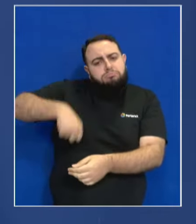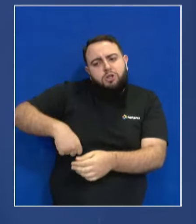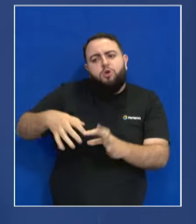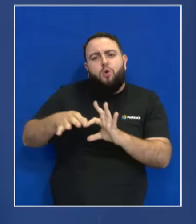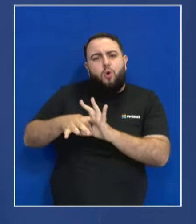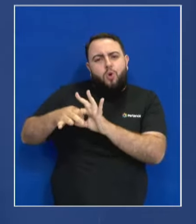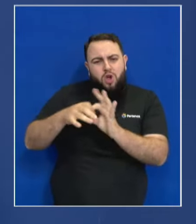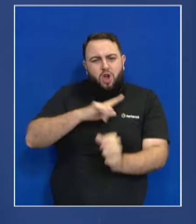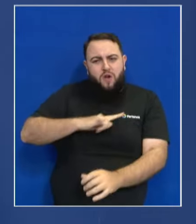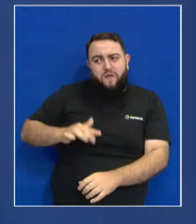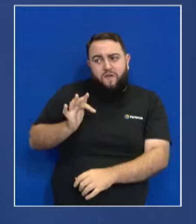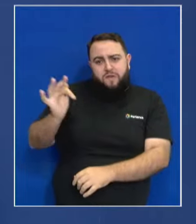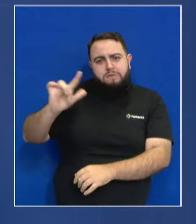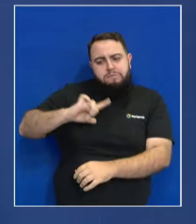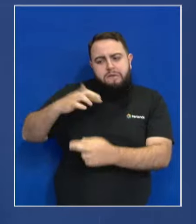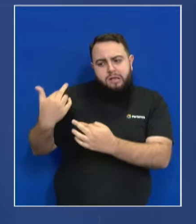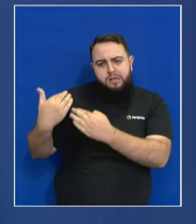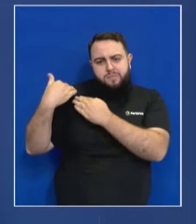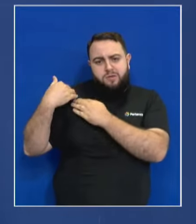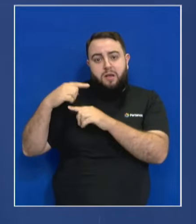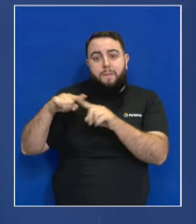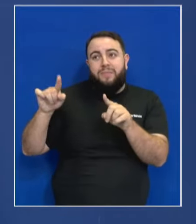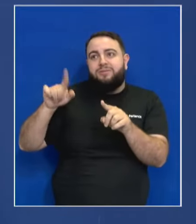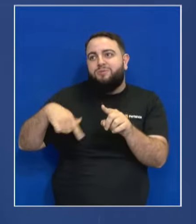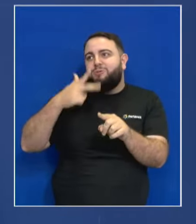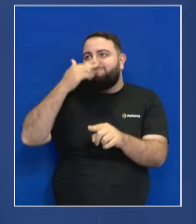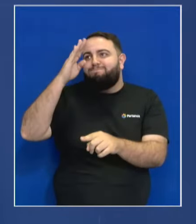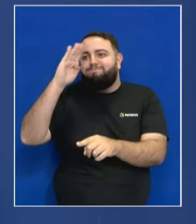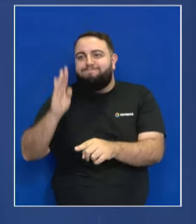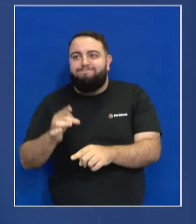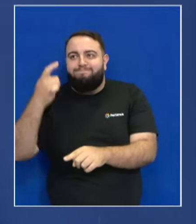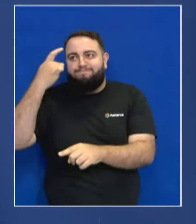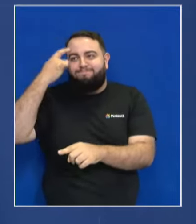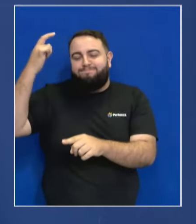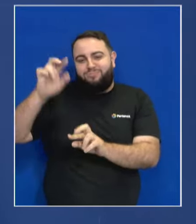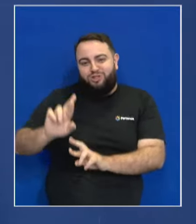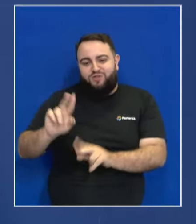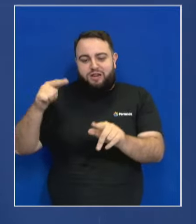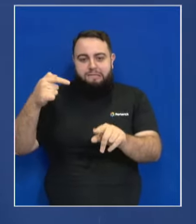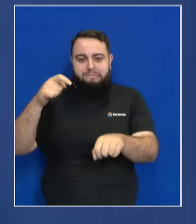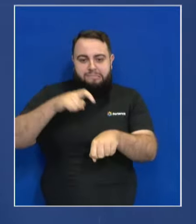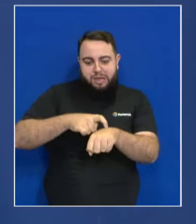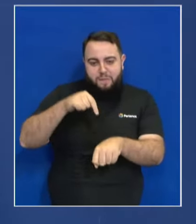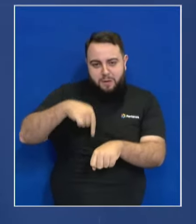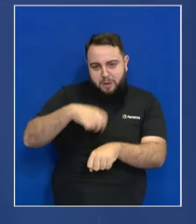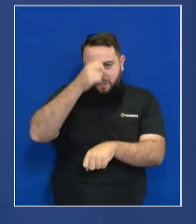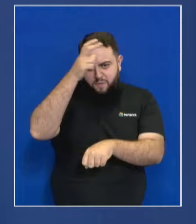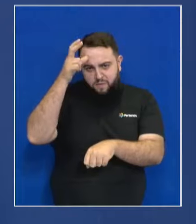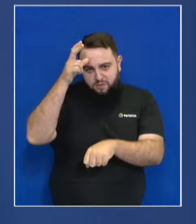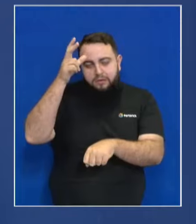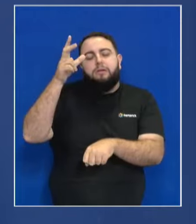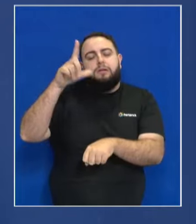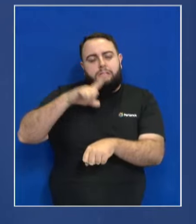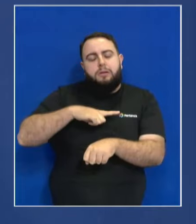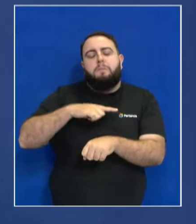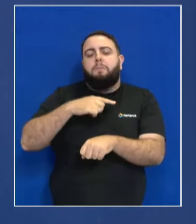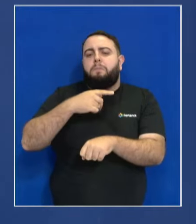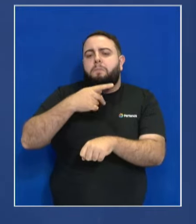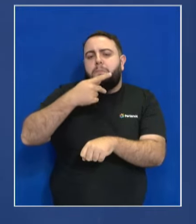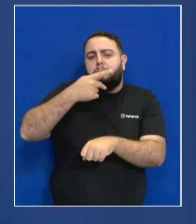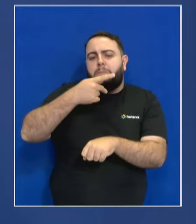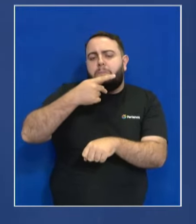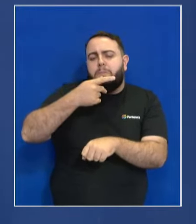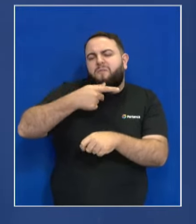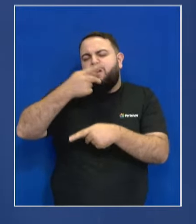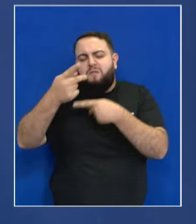o tempo da cidade é um e o tempo do Brasil é outro. E, portanto, tem gente que fala. E a gente já está fazendo, porque isso dá